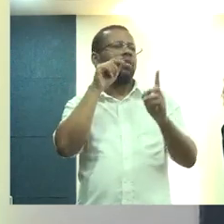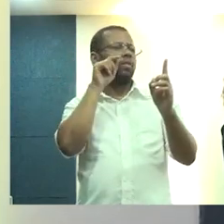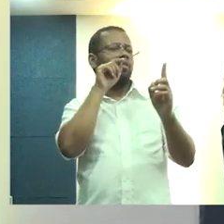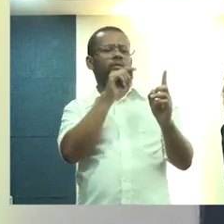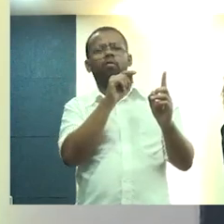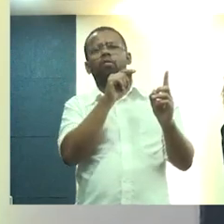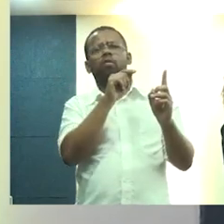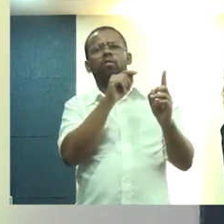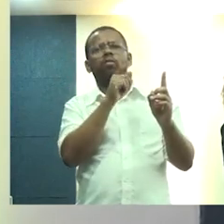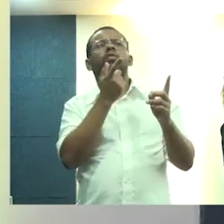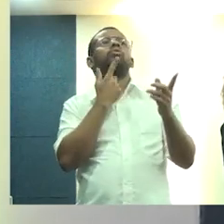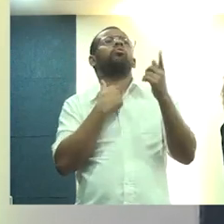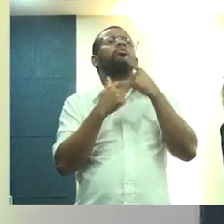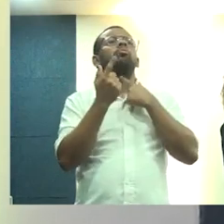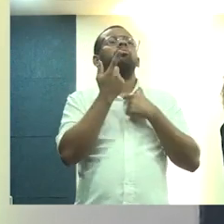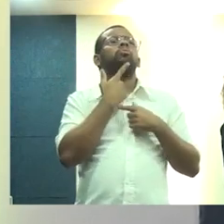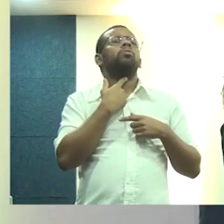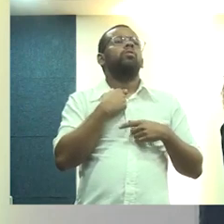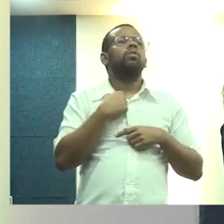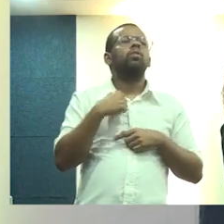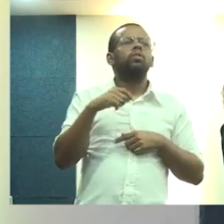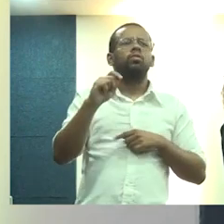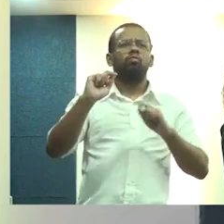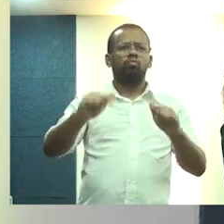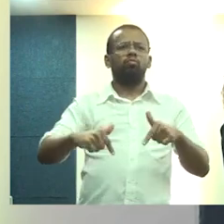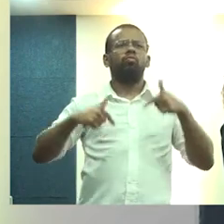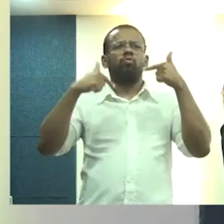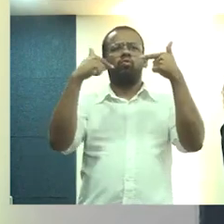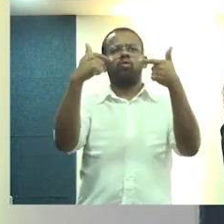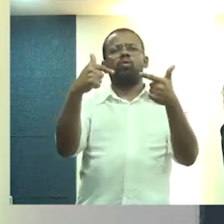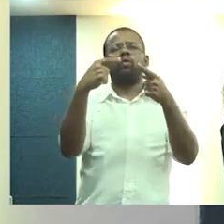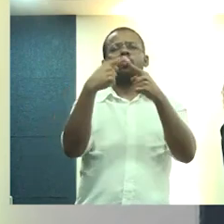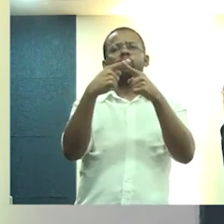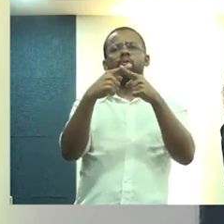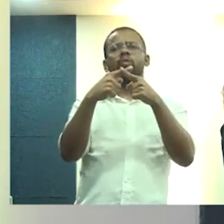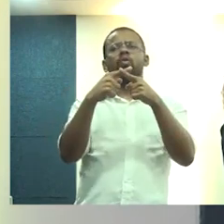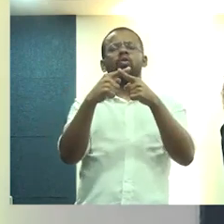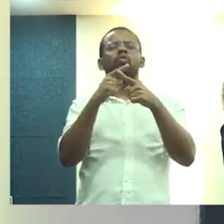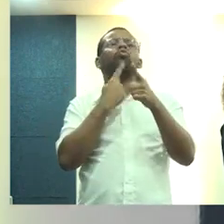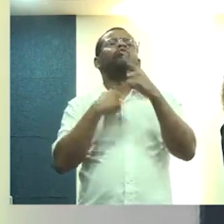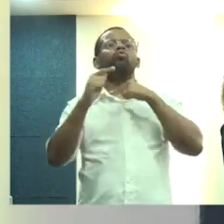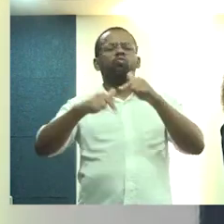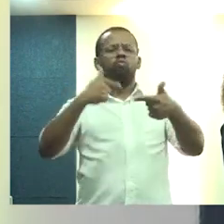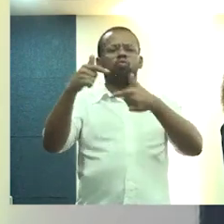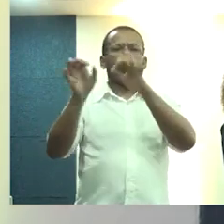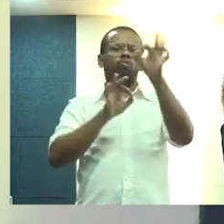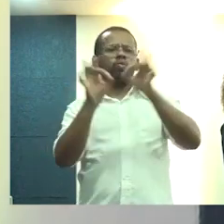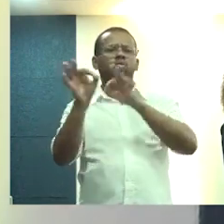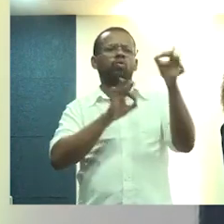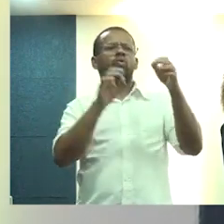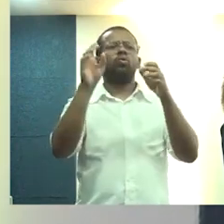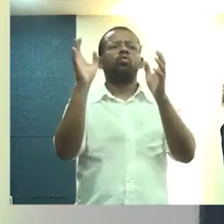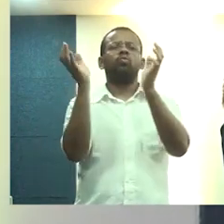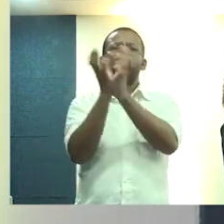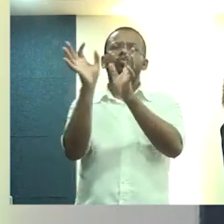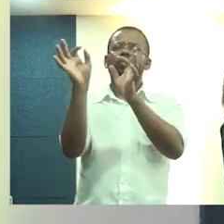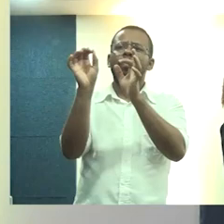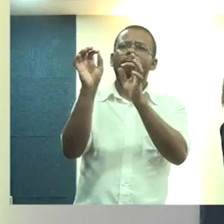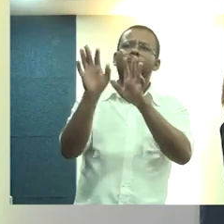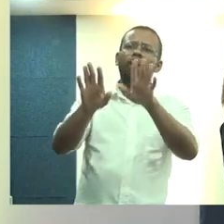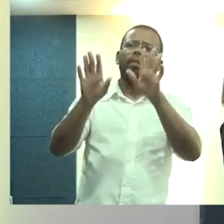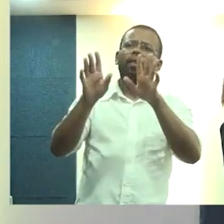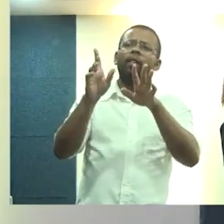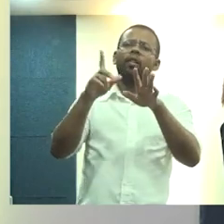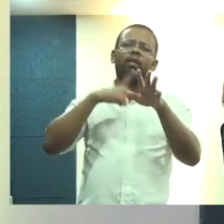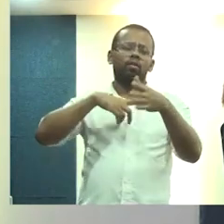só com a vontade de lutar, porque a vontade de lutar e a organização, o movimento fez, mas ele